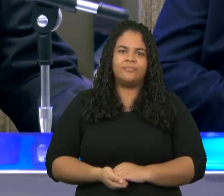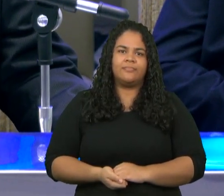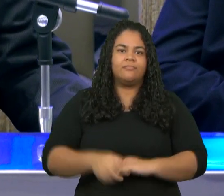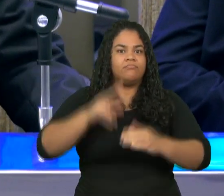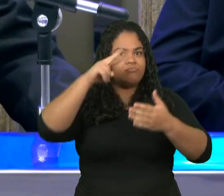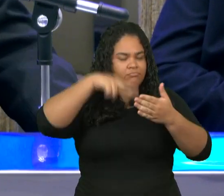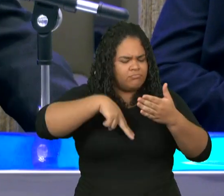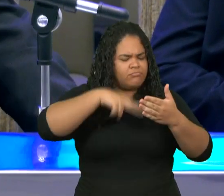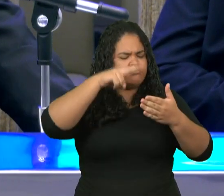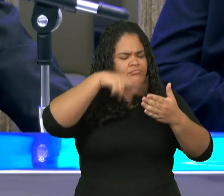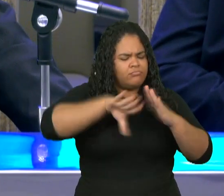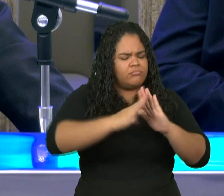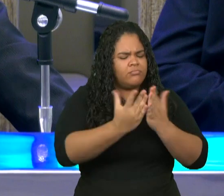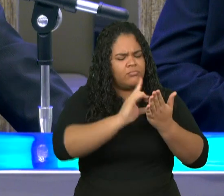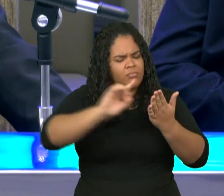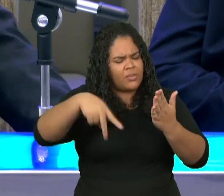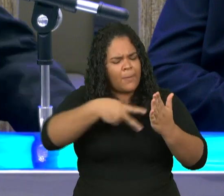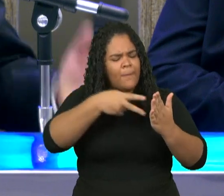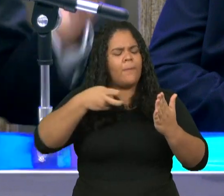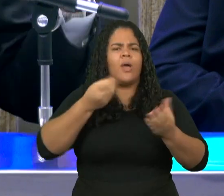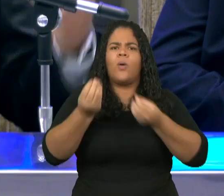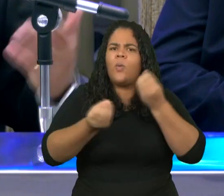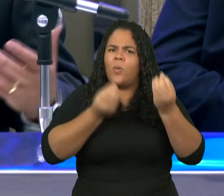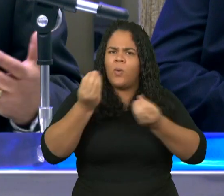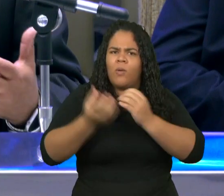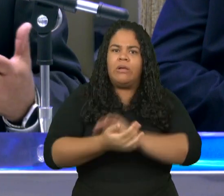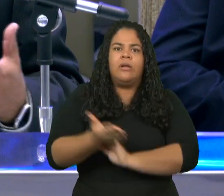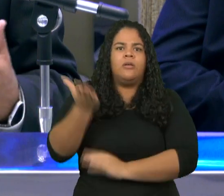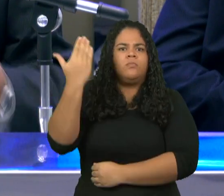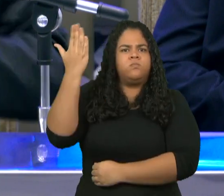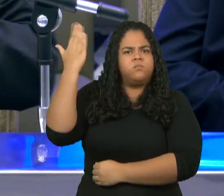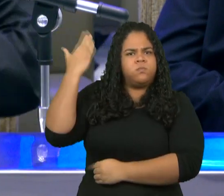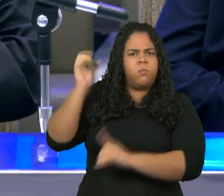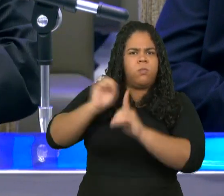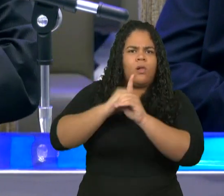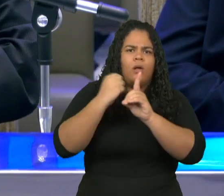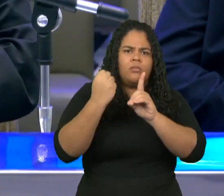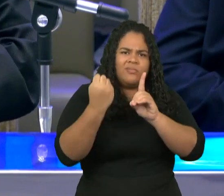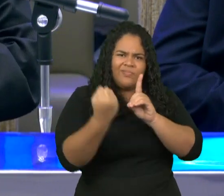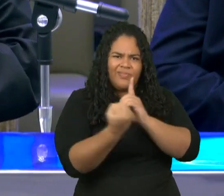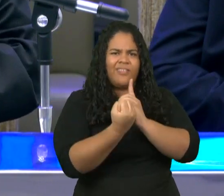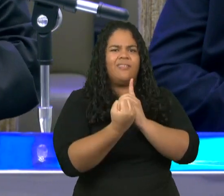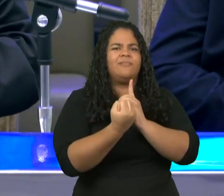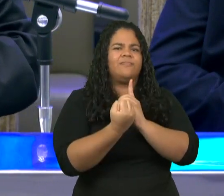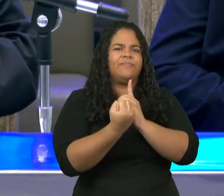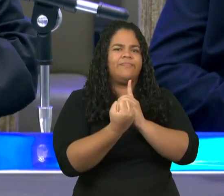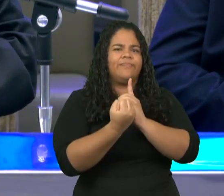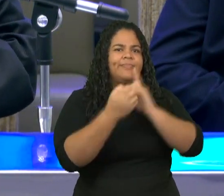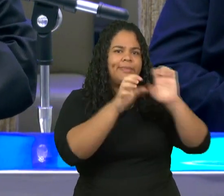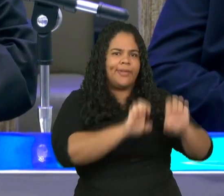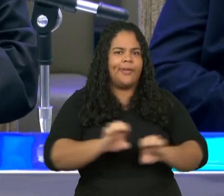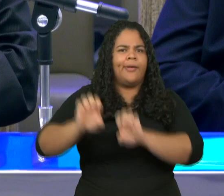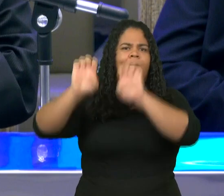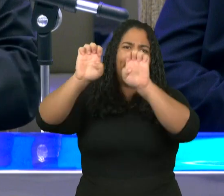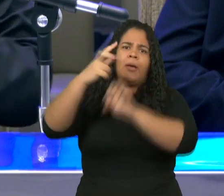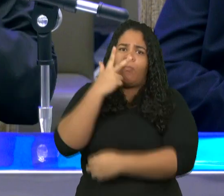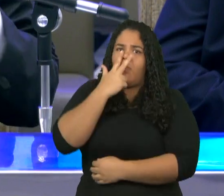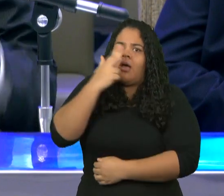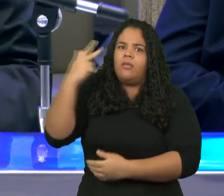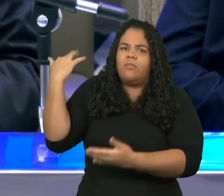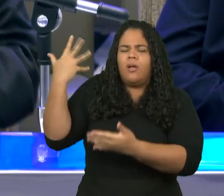os dias de Enoque foram muito parecidos ao nosso, uma época de